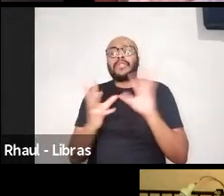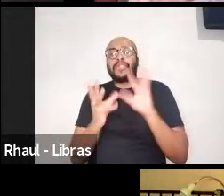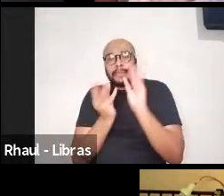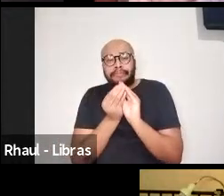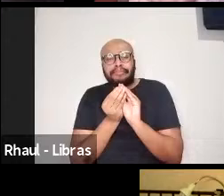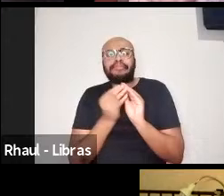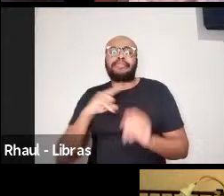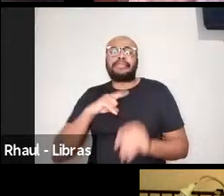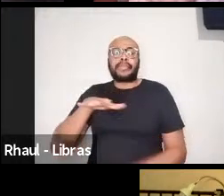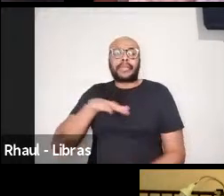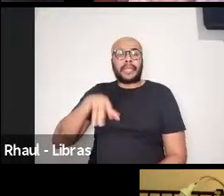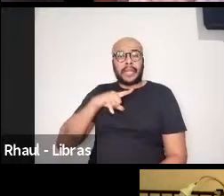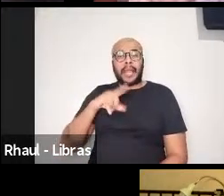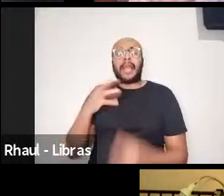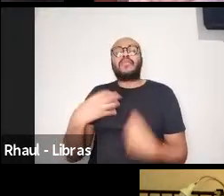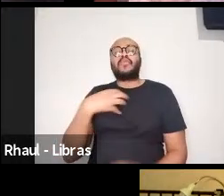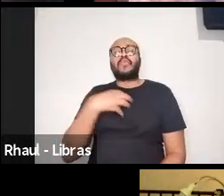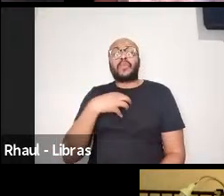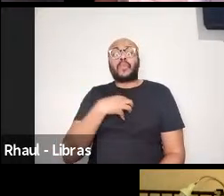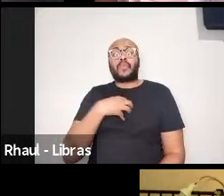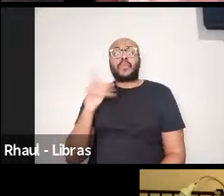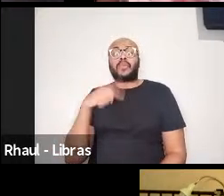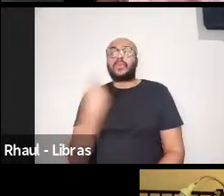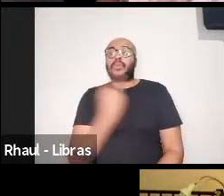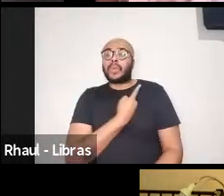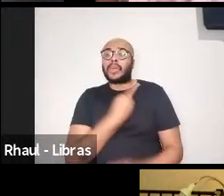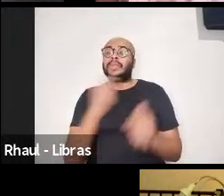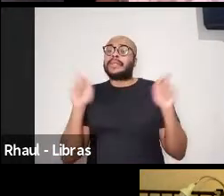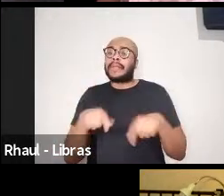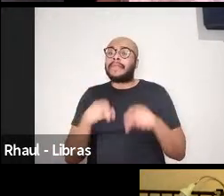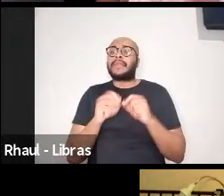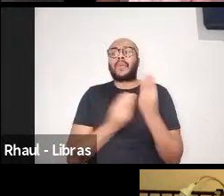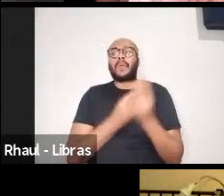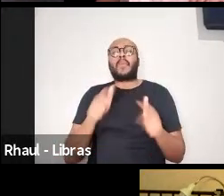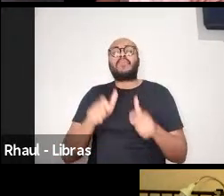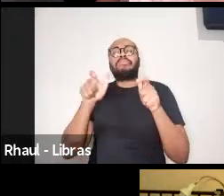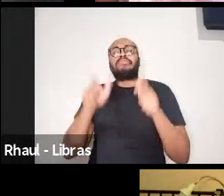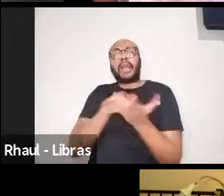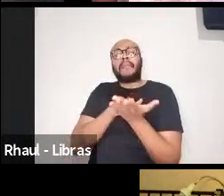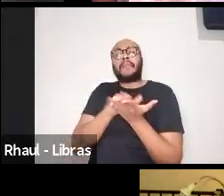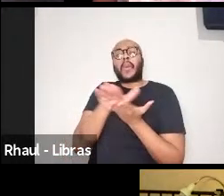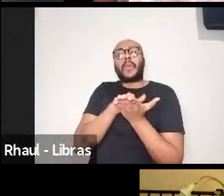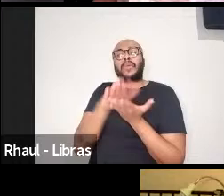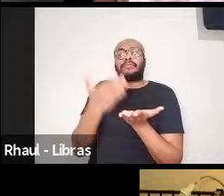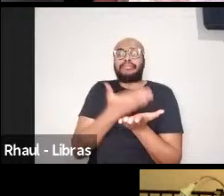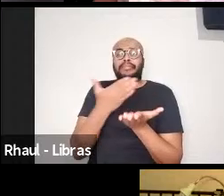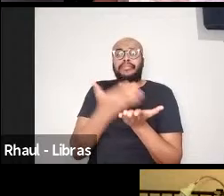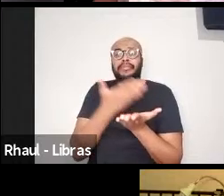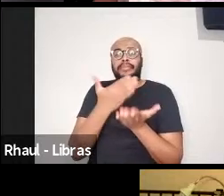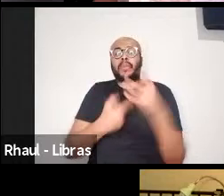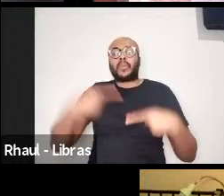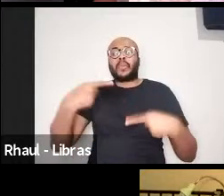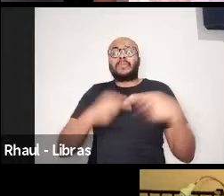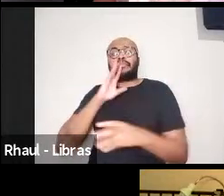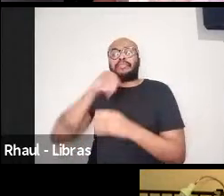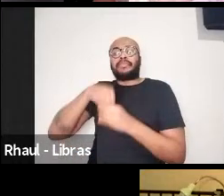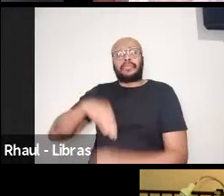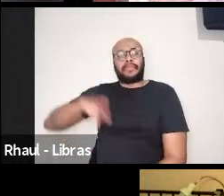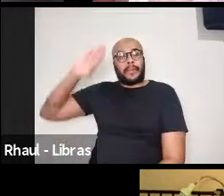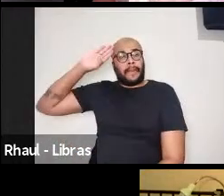É uma forma da gente reafirmar o lugar da produção de livros no debate acadêmico,